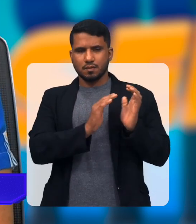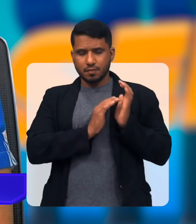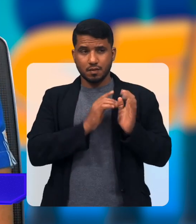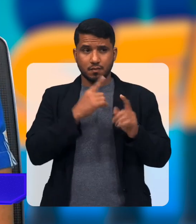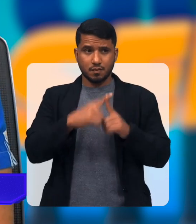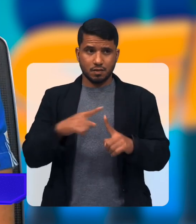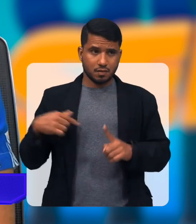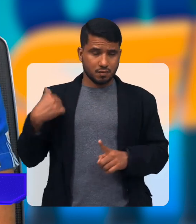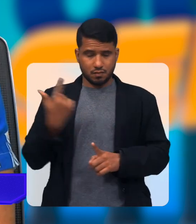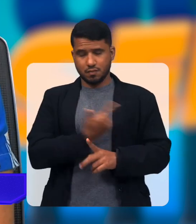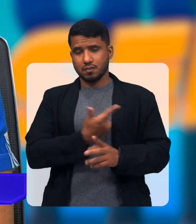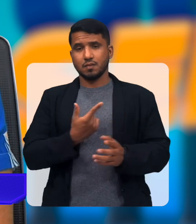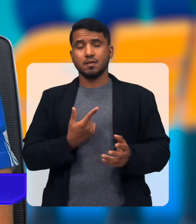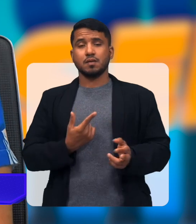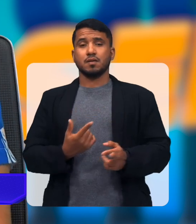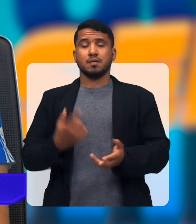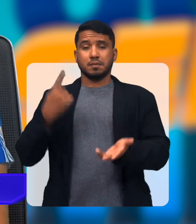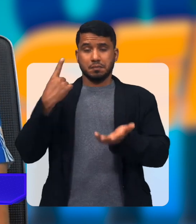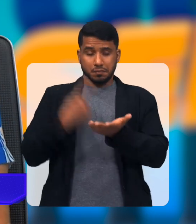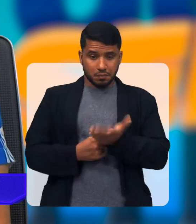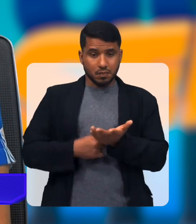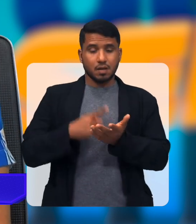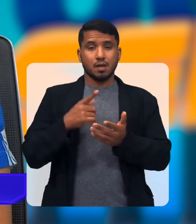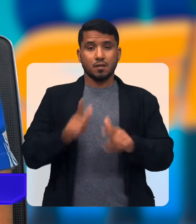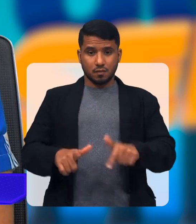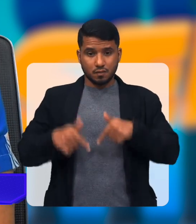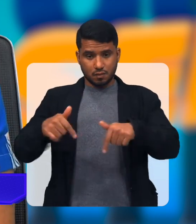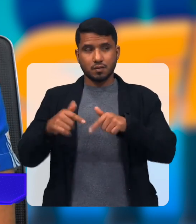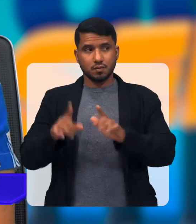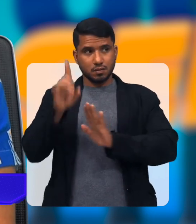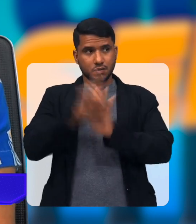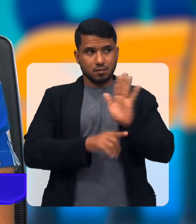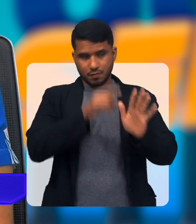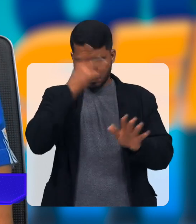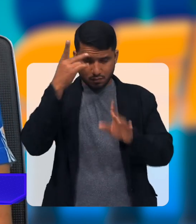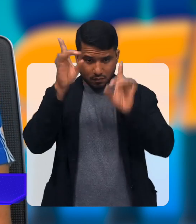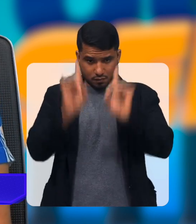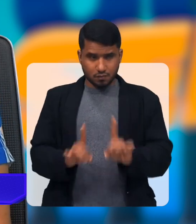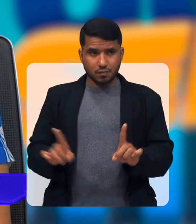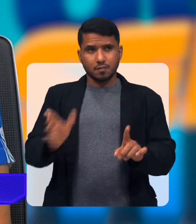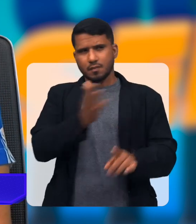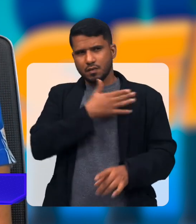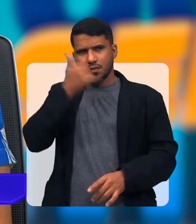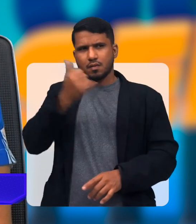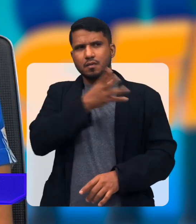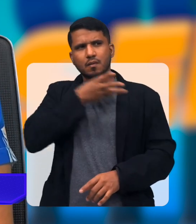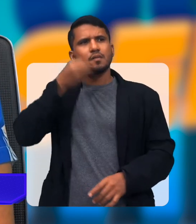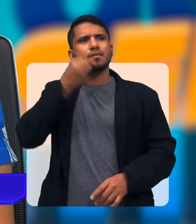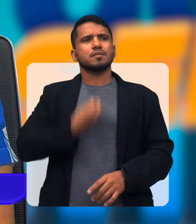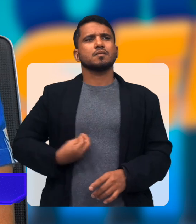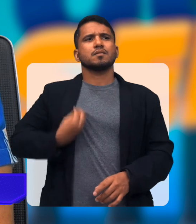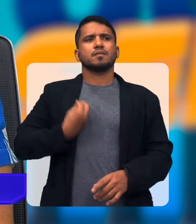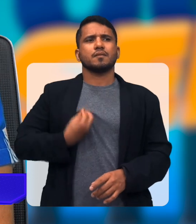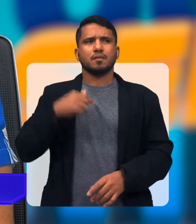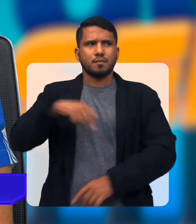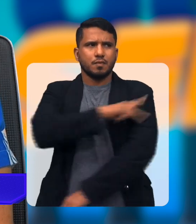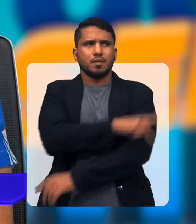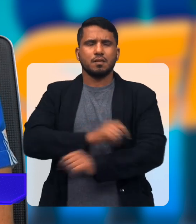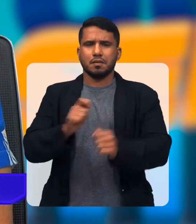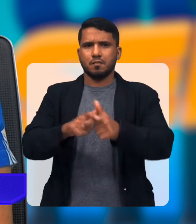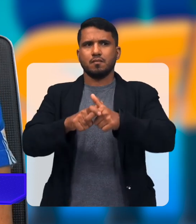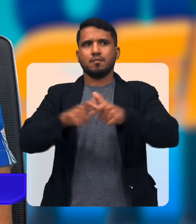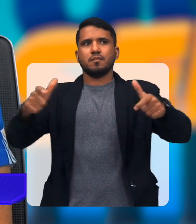Porque a nossa missão É lutar pelos direitos Da pessoa com deficiência E melhorar a qualidade De vida delas Então no Piauí Tem